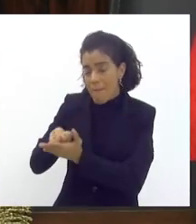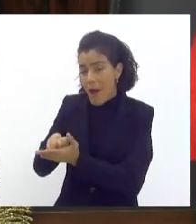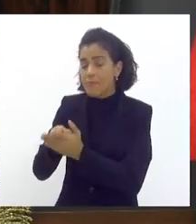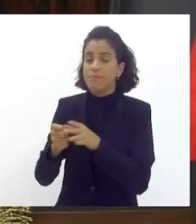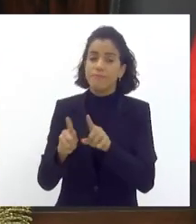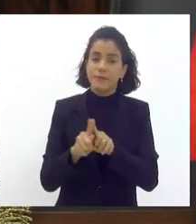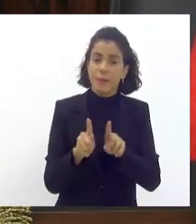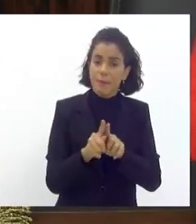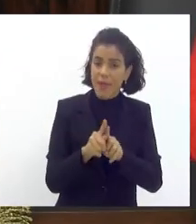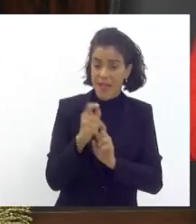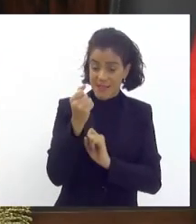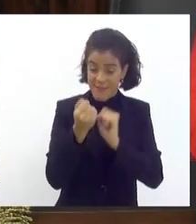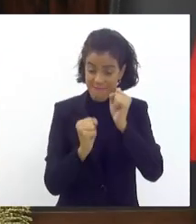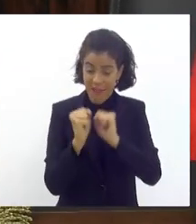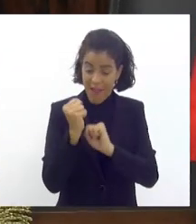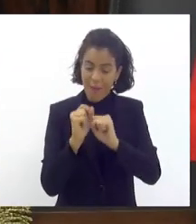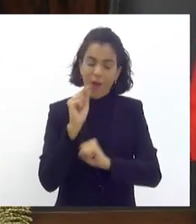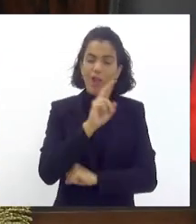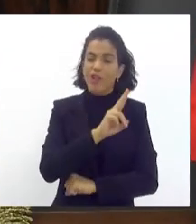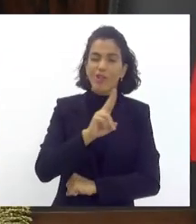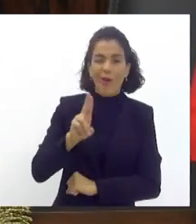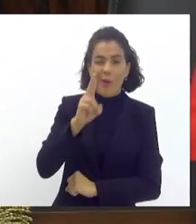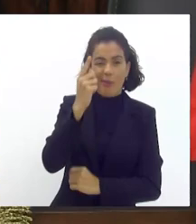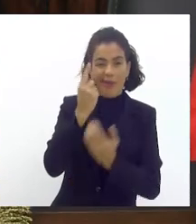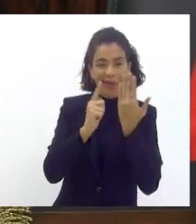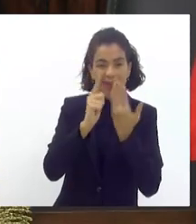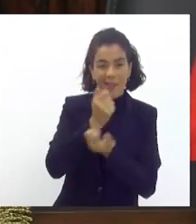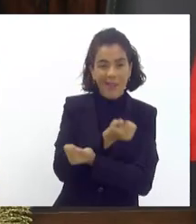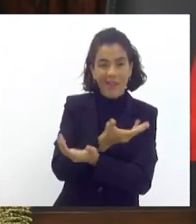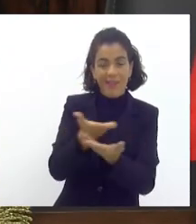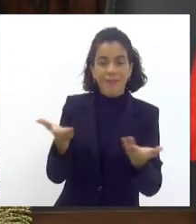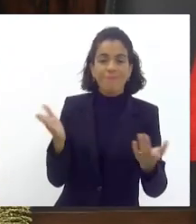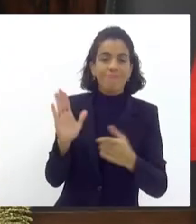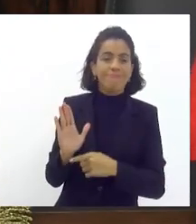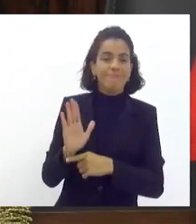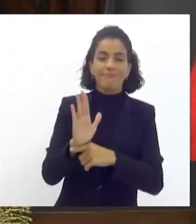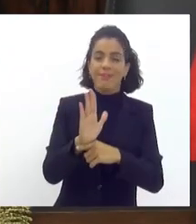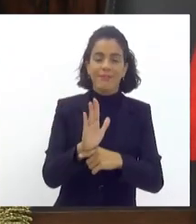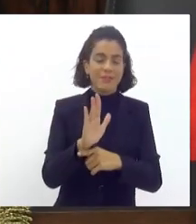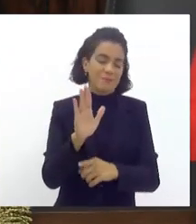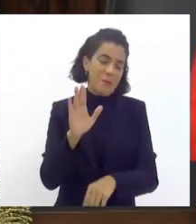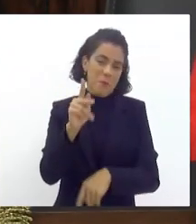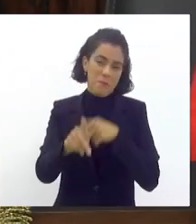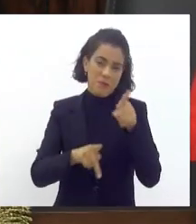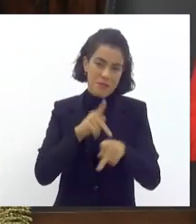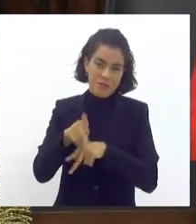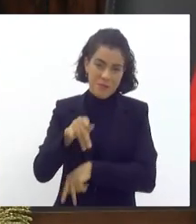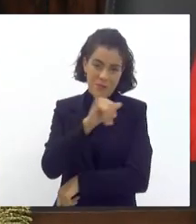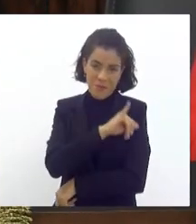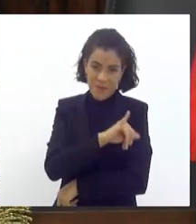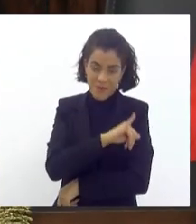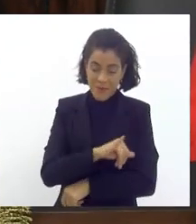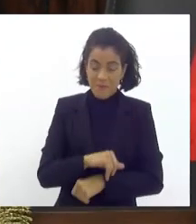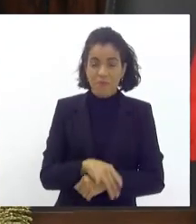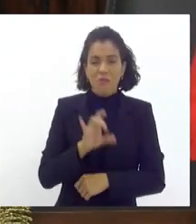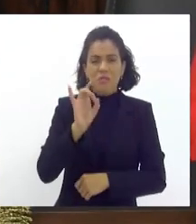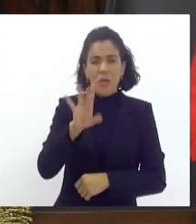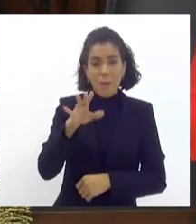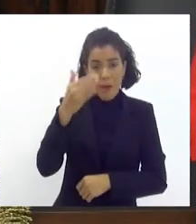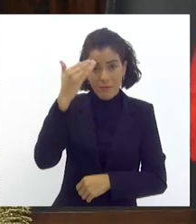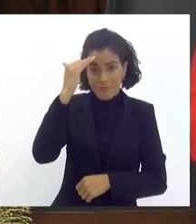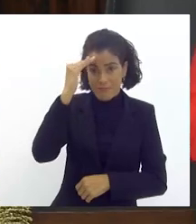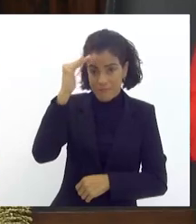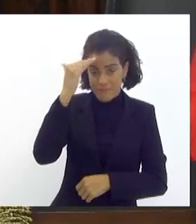que essa indústria do carnaval traga todos os benefícios que a população do estado do Rio de Janeiro tanto espera então só para entender aqui